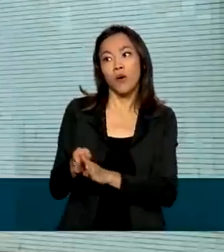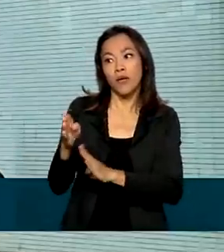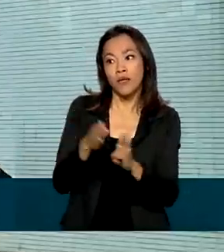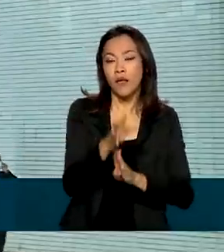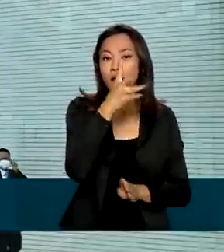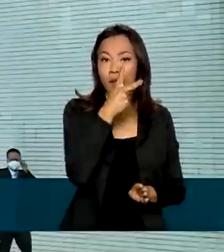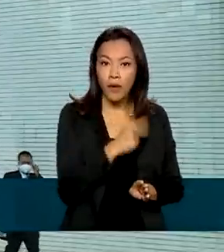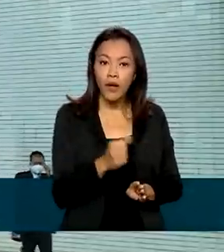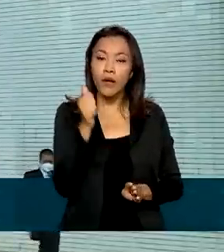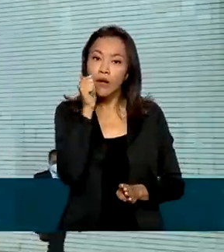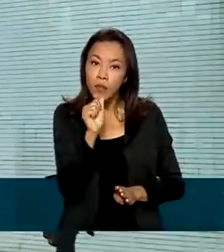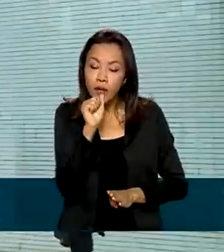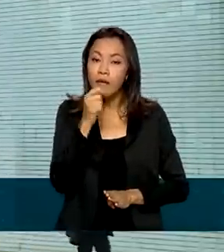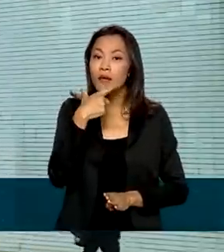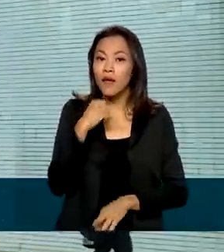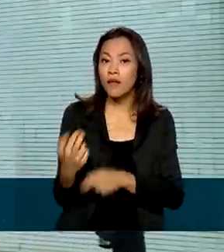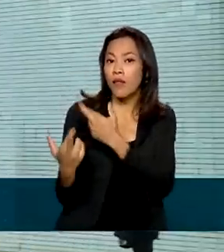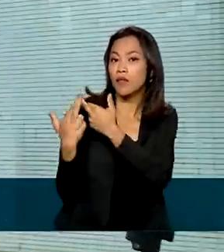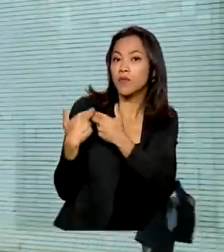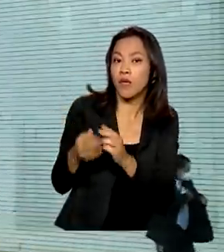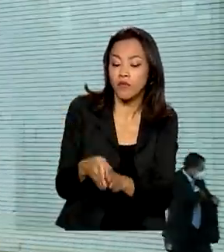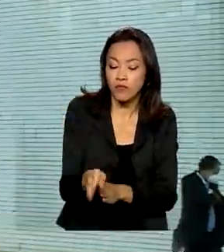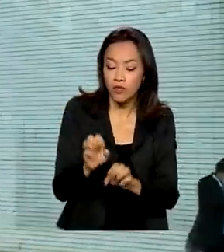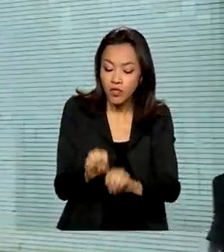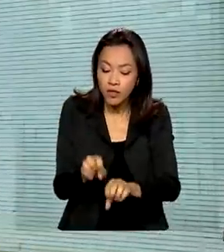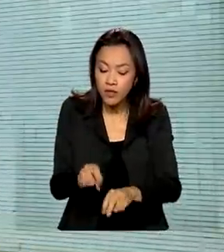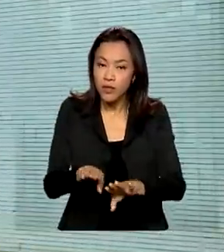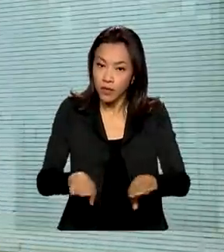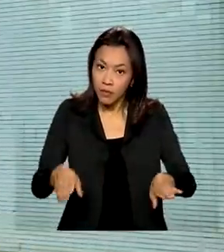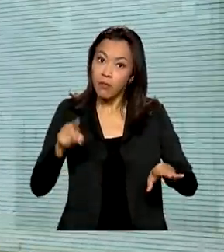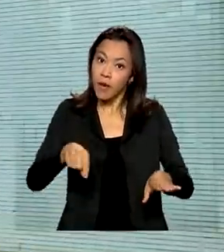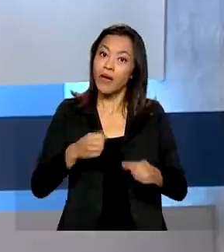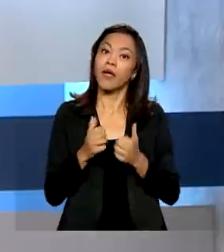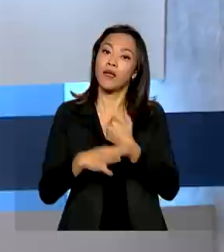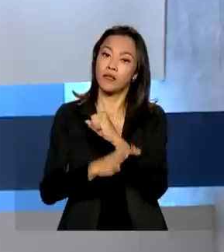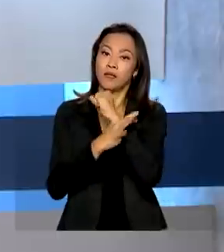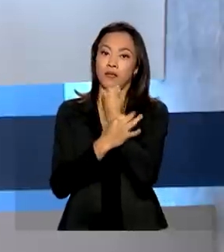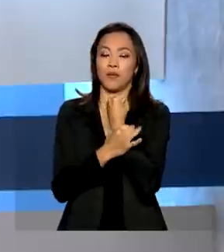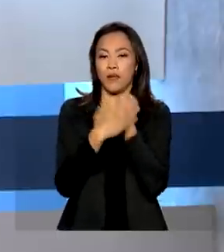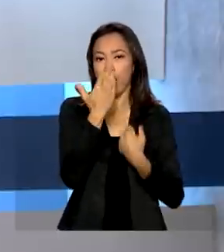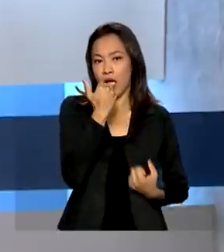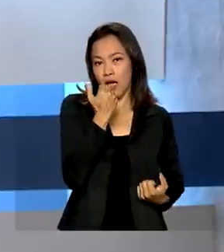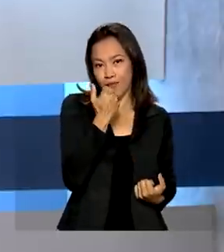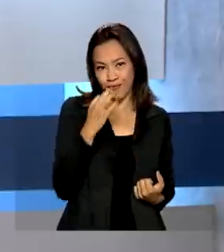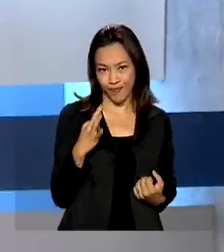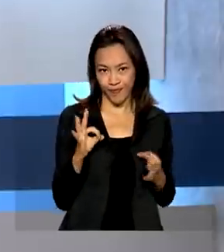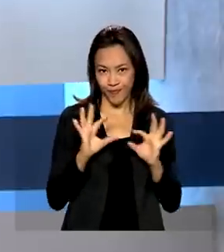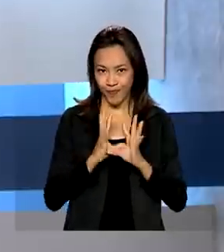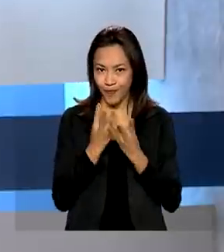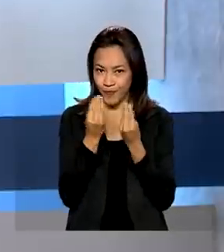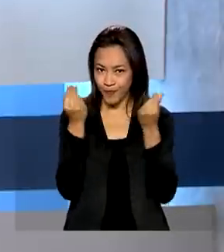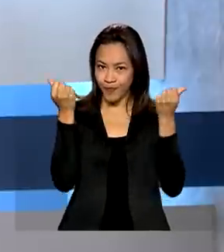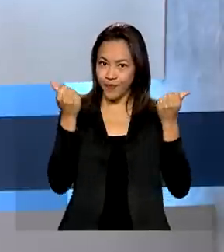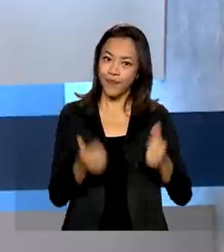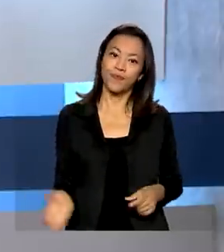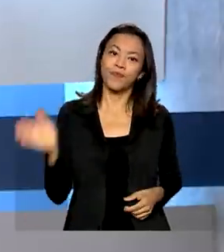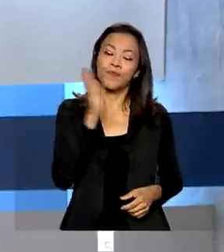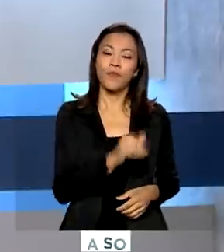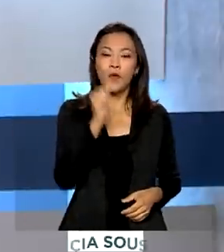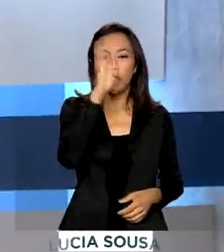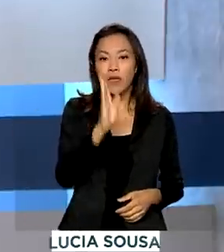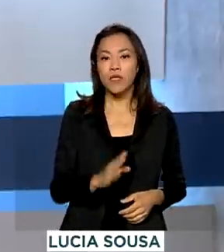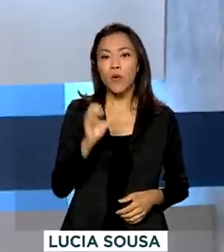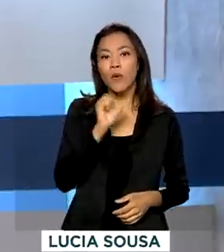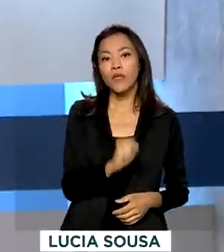cuidadores. Tudo para garantir o direito à saúde e à nutrição. O Brasil doou 86 milhões de